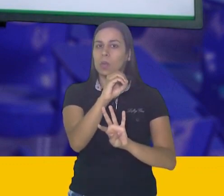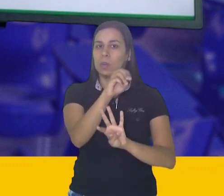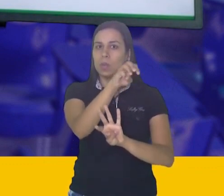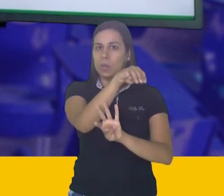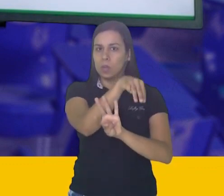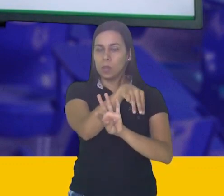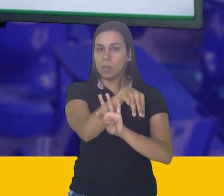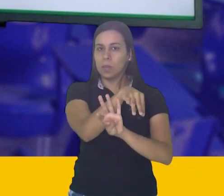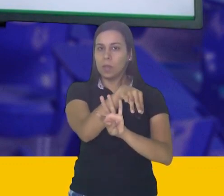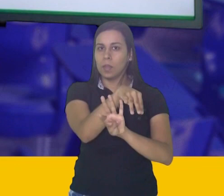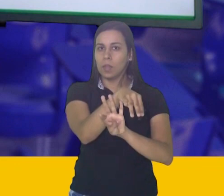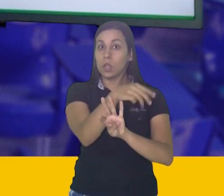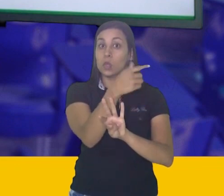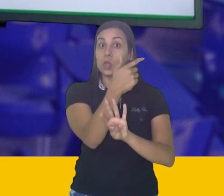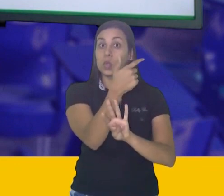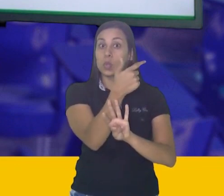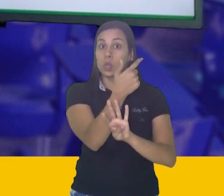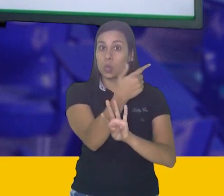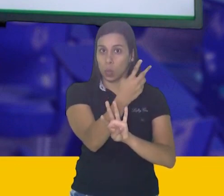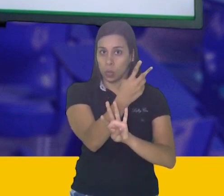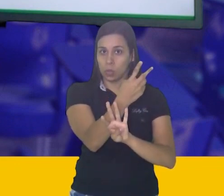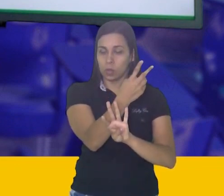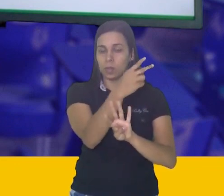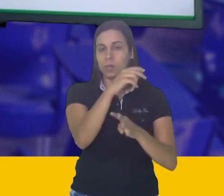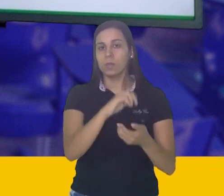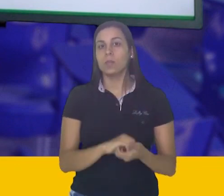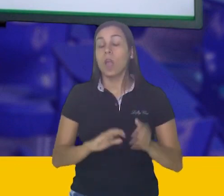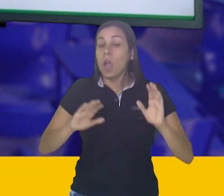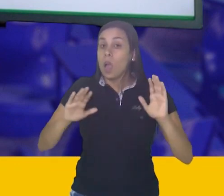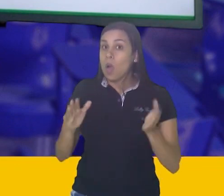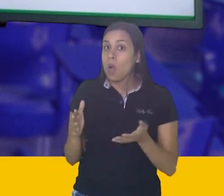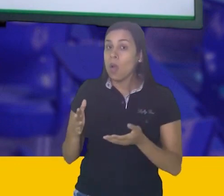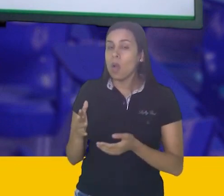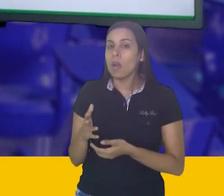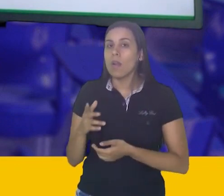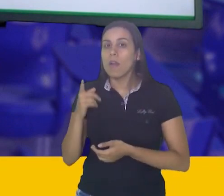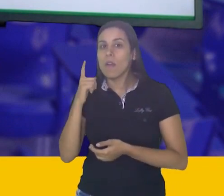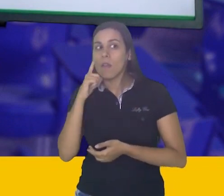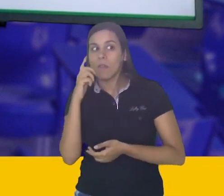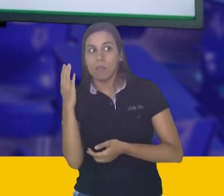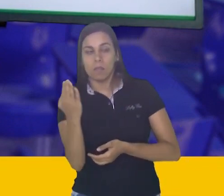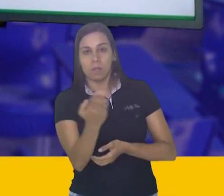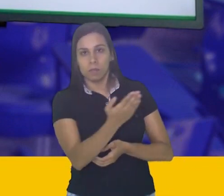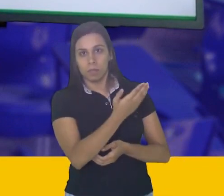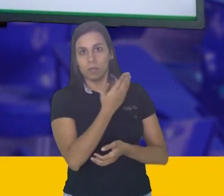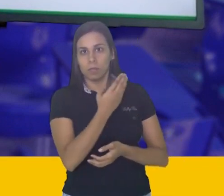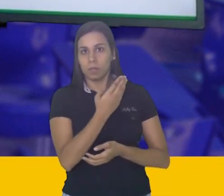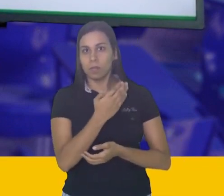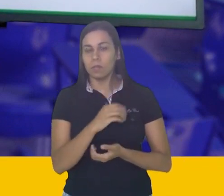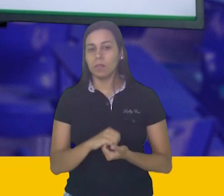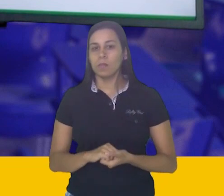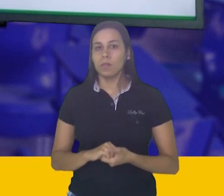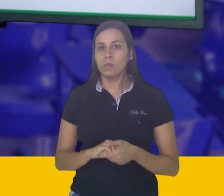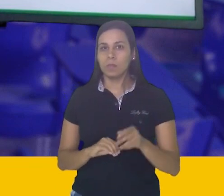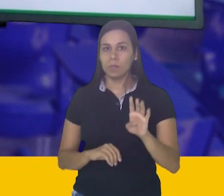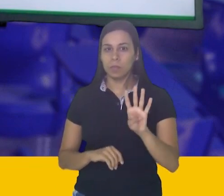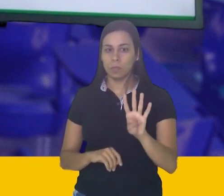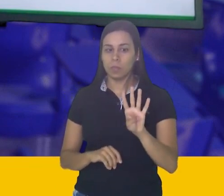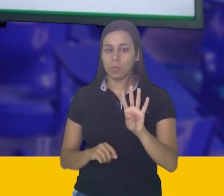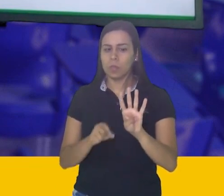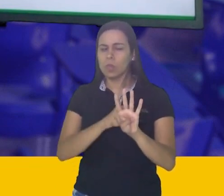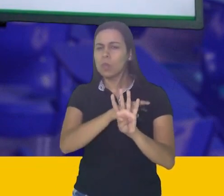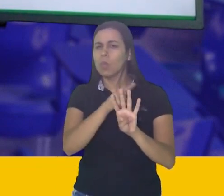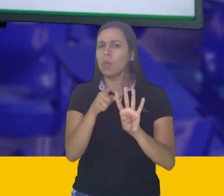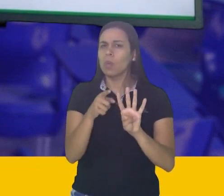na milhar, nós teremos 2. Agora, nós vamos analisar quanto o algarismo 1 e o algarismo